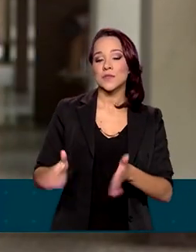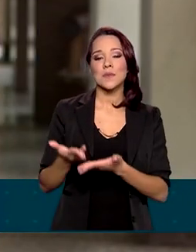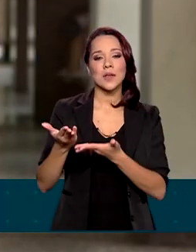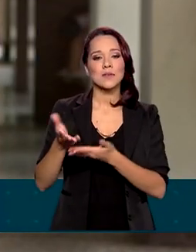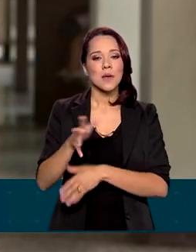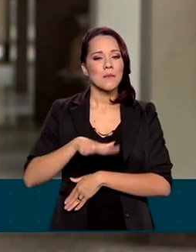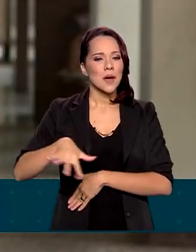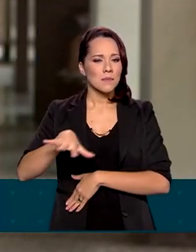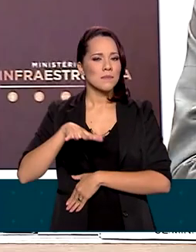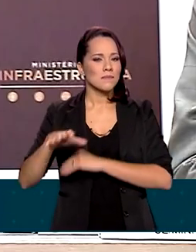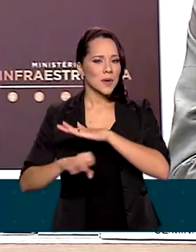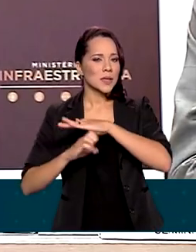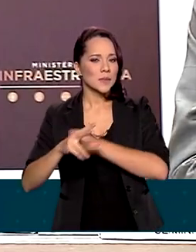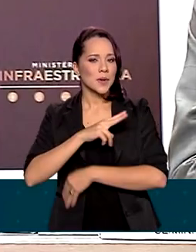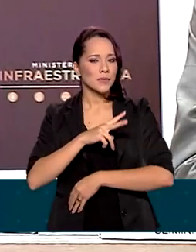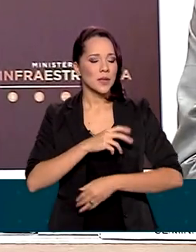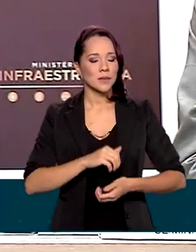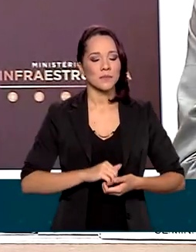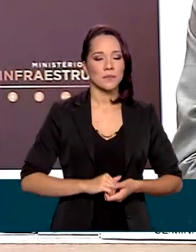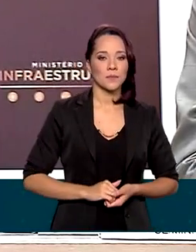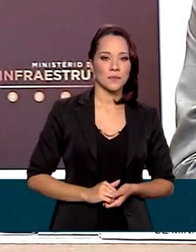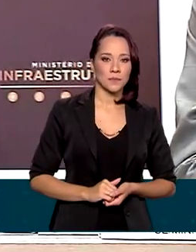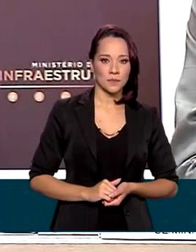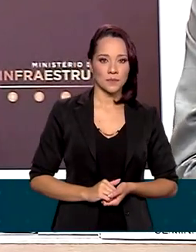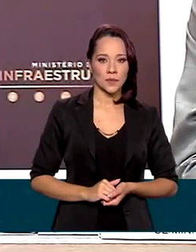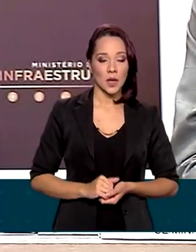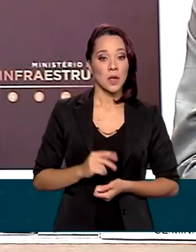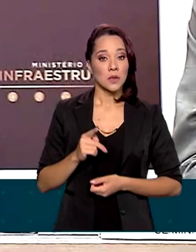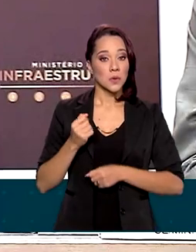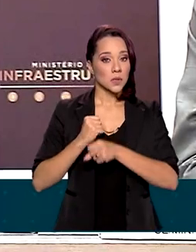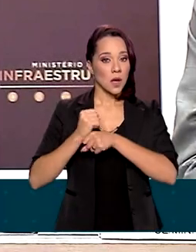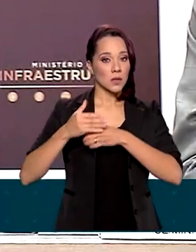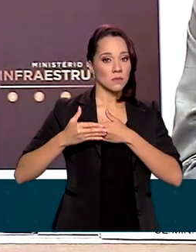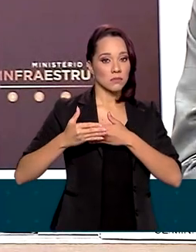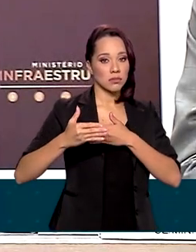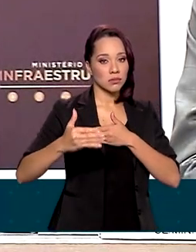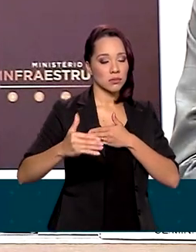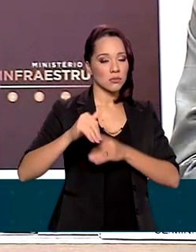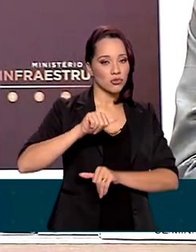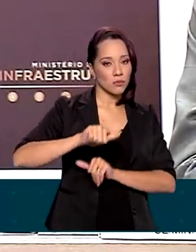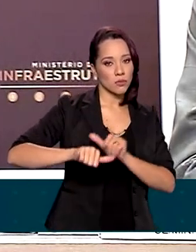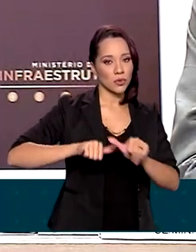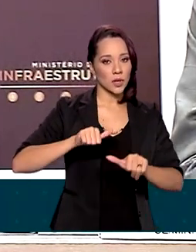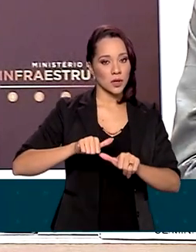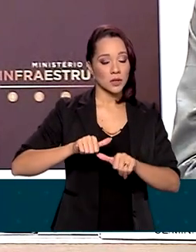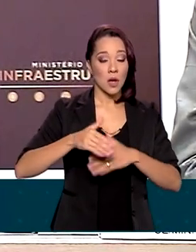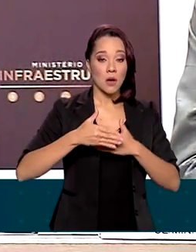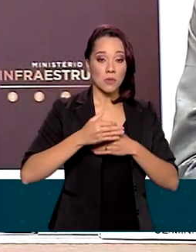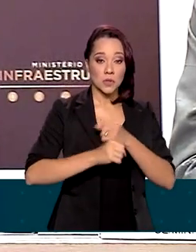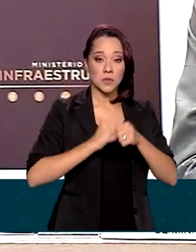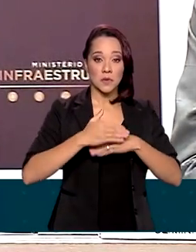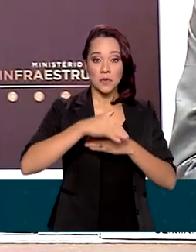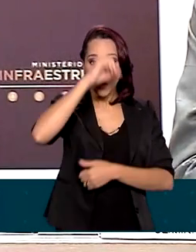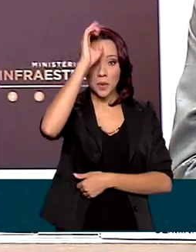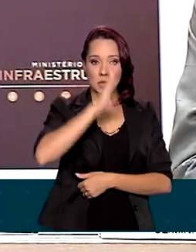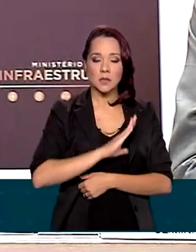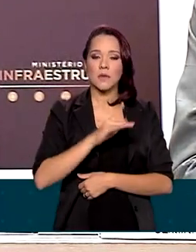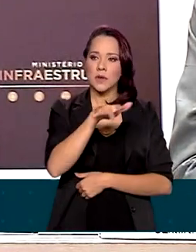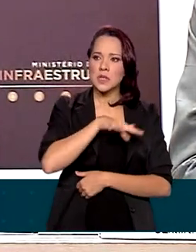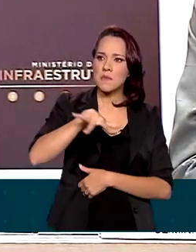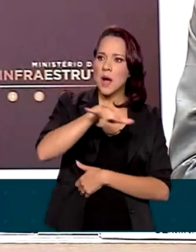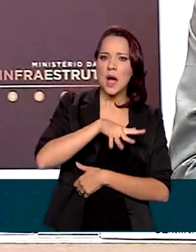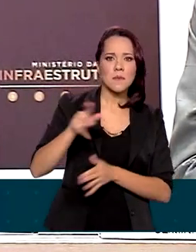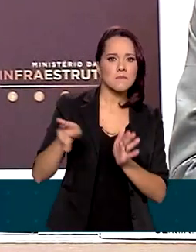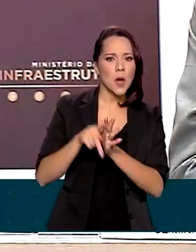iniciativa privada. Nós teremos próximos anos de transformação, próximos anos em que o Brasil vai ser um canteiro de